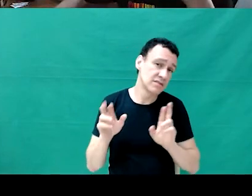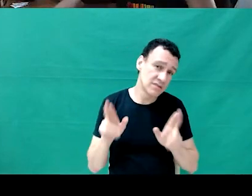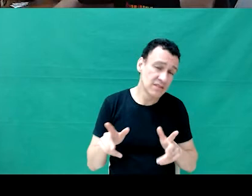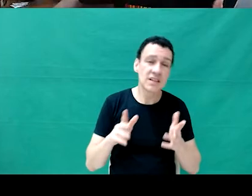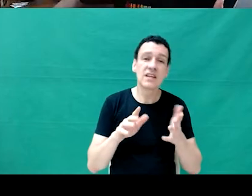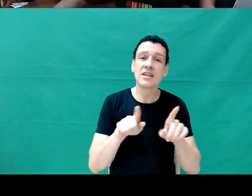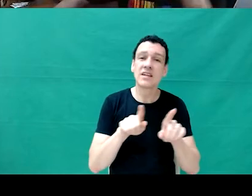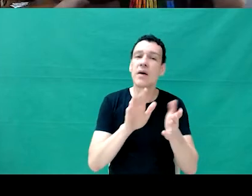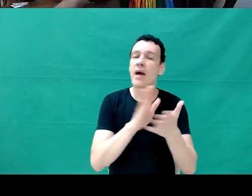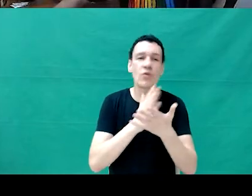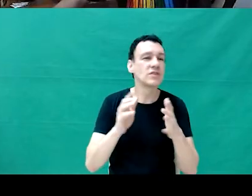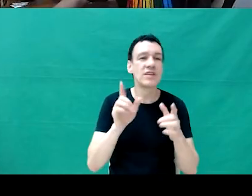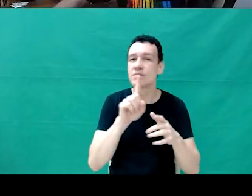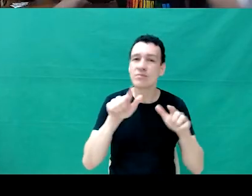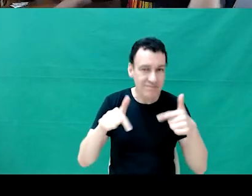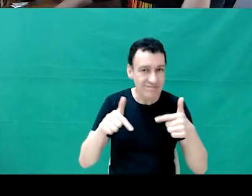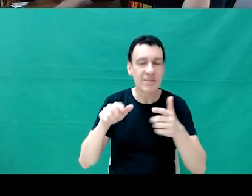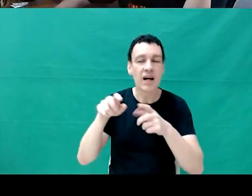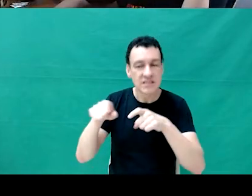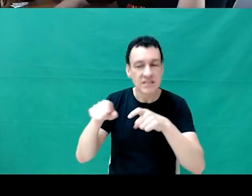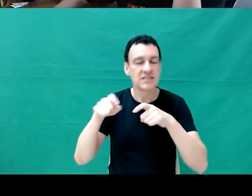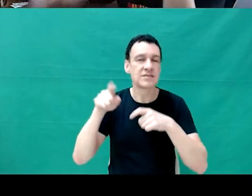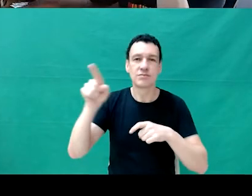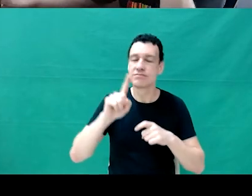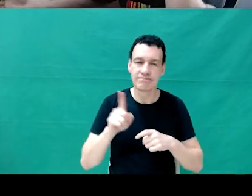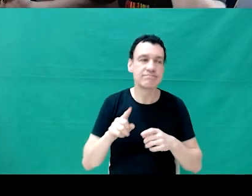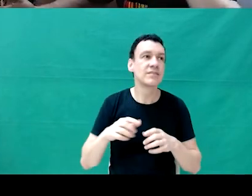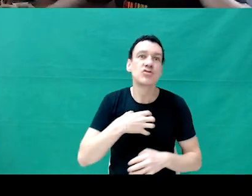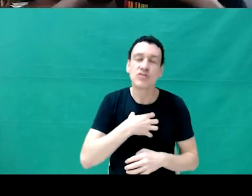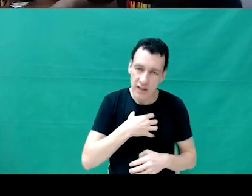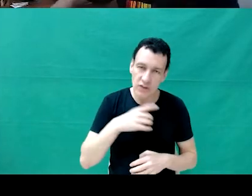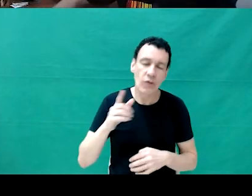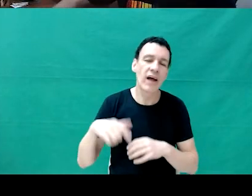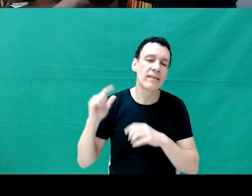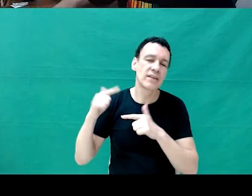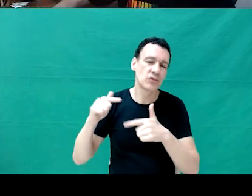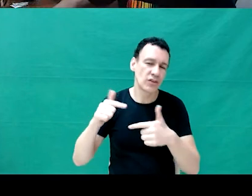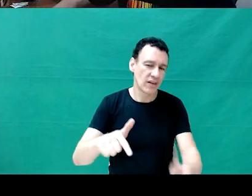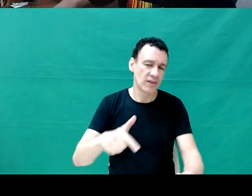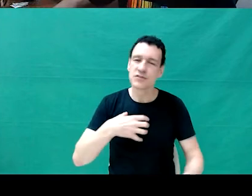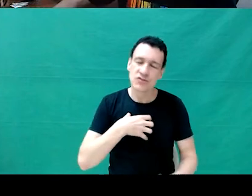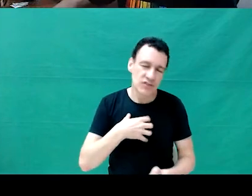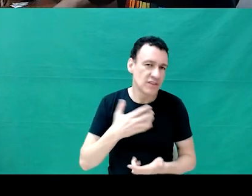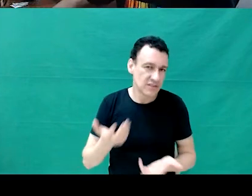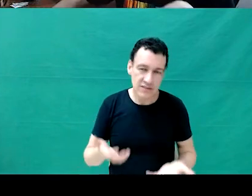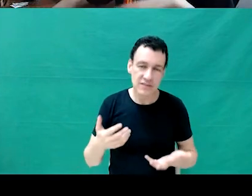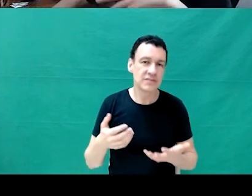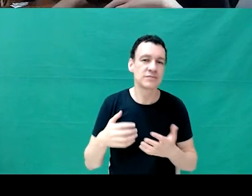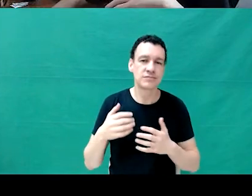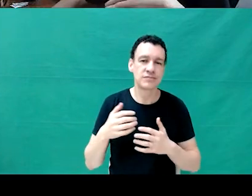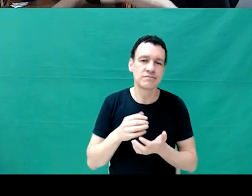trabalhavam diretamente. E um mercado muito conservador, como todo mundo já falou. Um mercado que, muitas vezes,